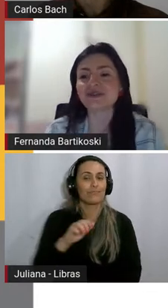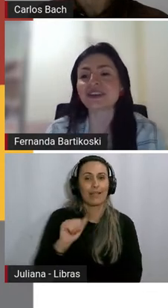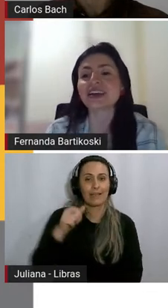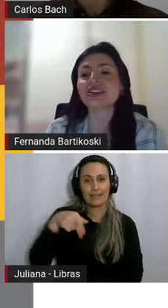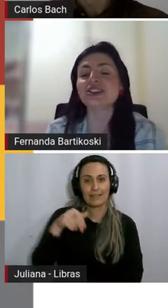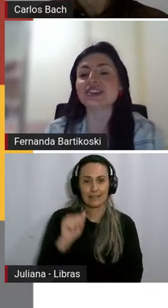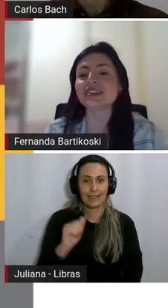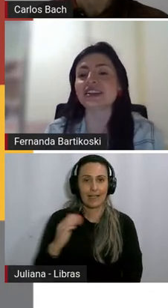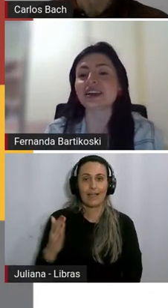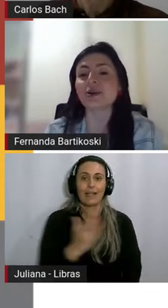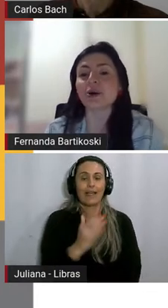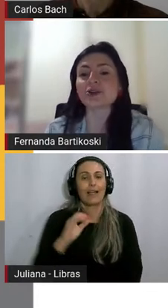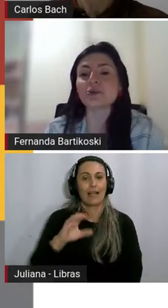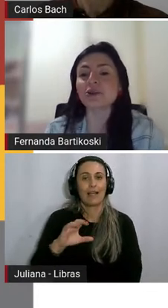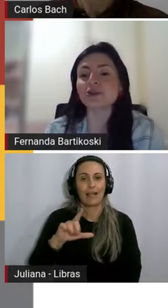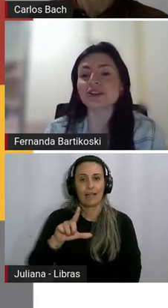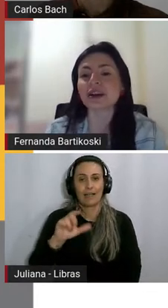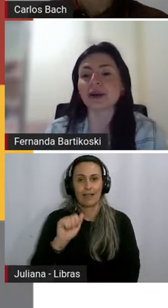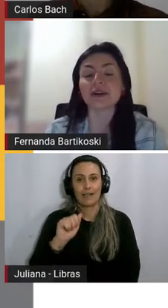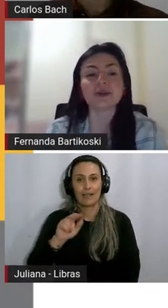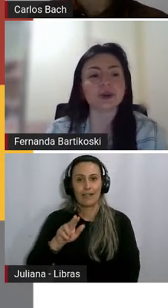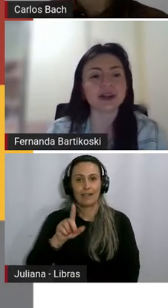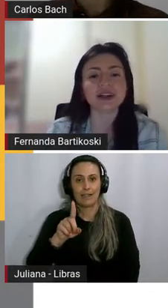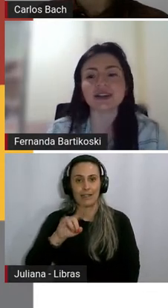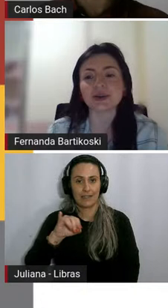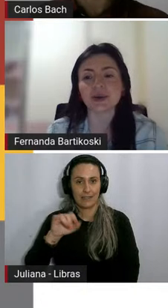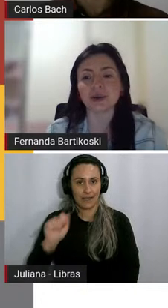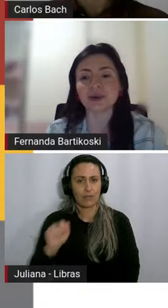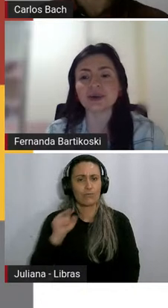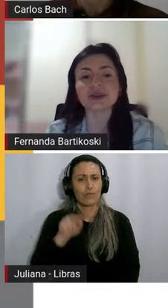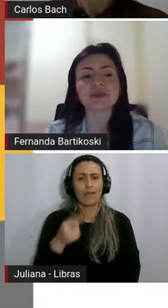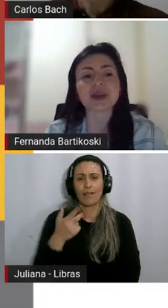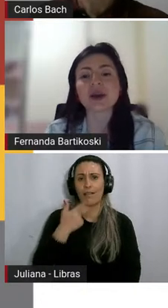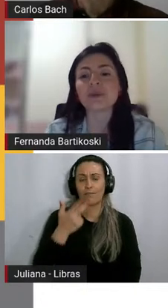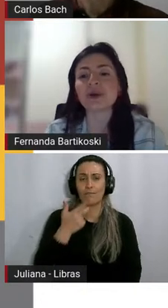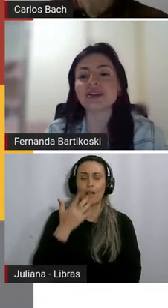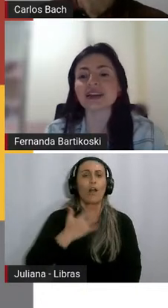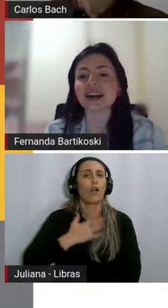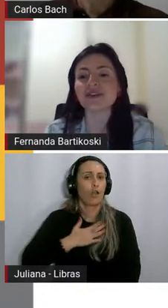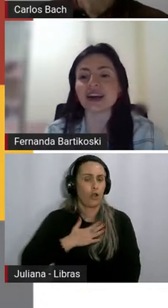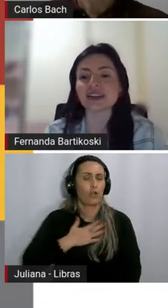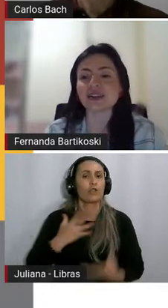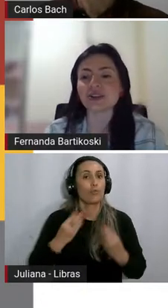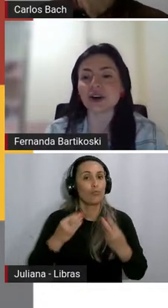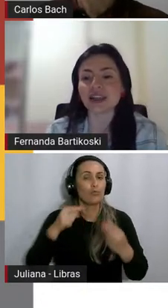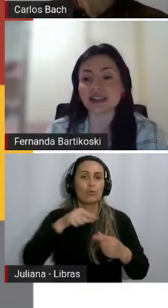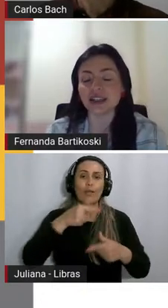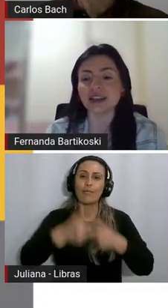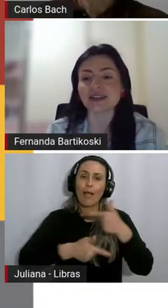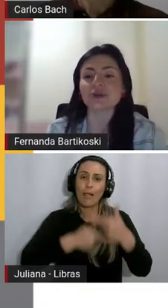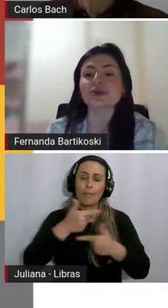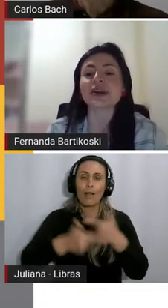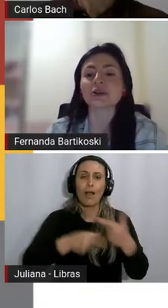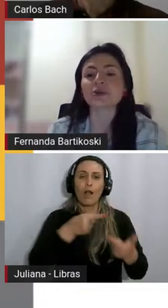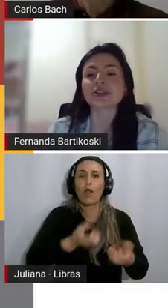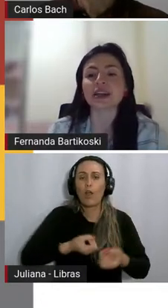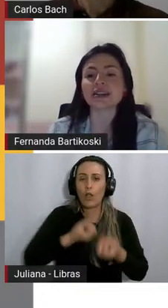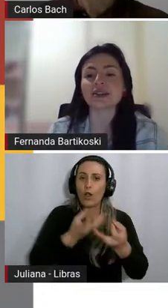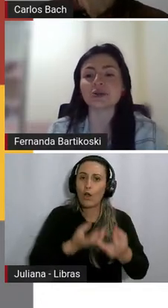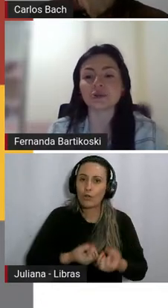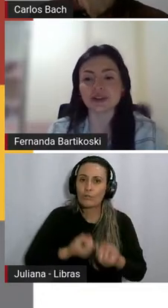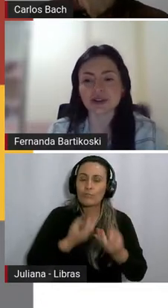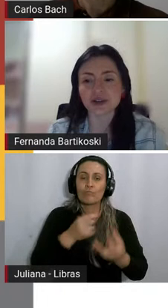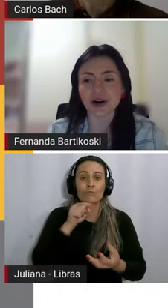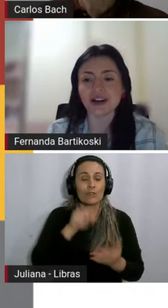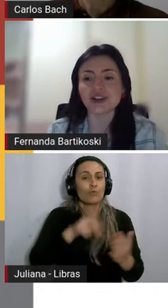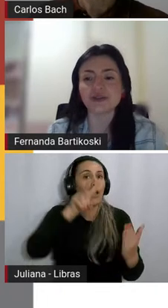Estivanin disse Gosto muito de trabalhar crônicas e contos pois, através das histórias lidas, os alunos